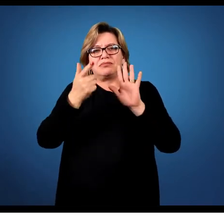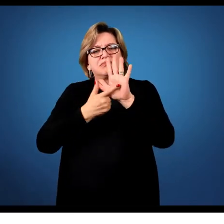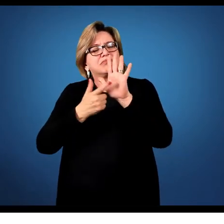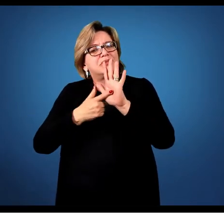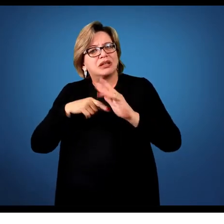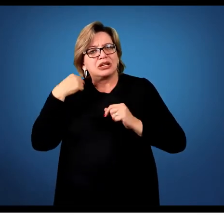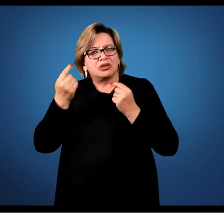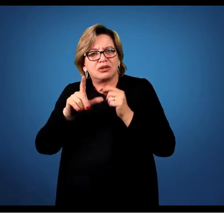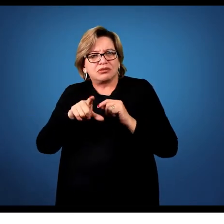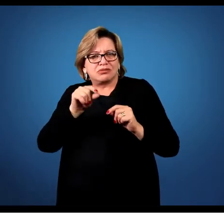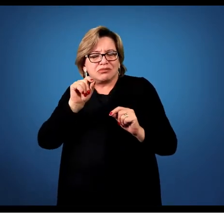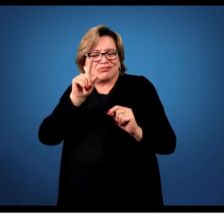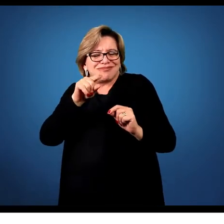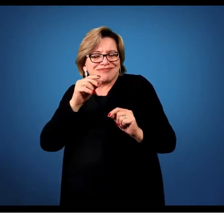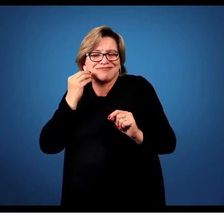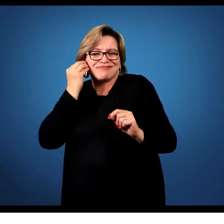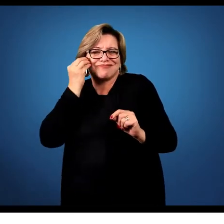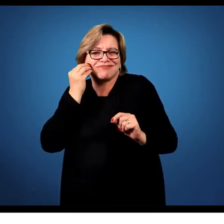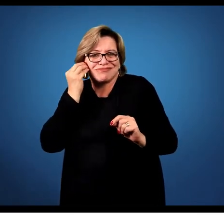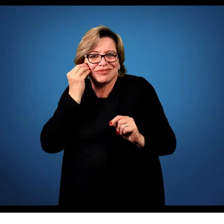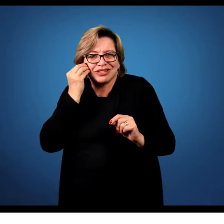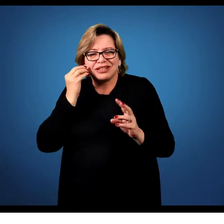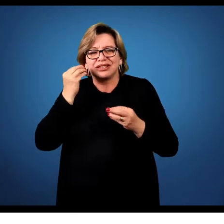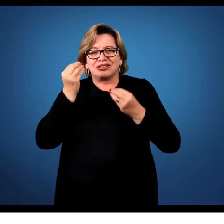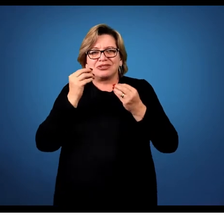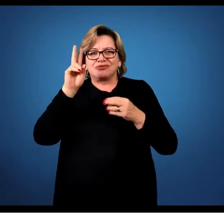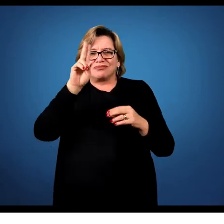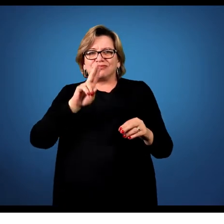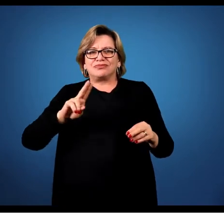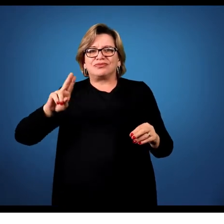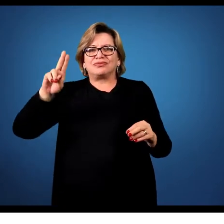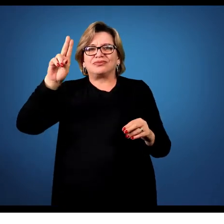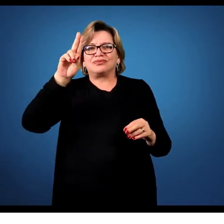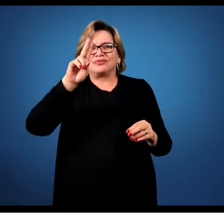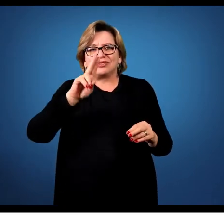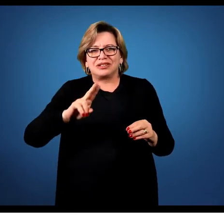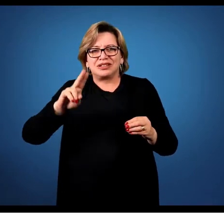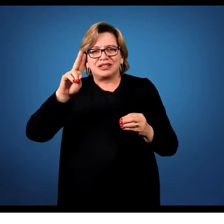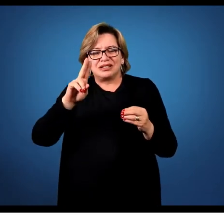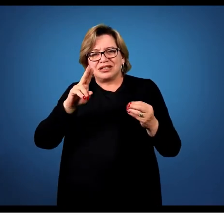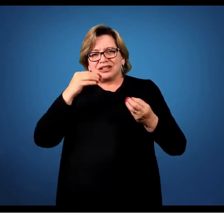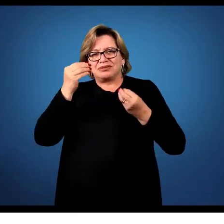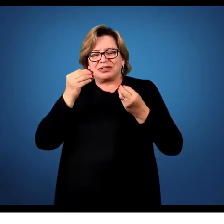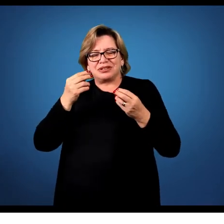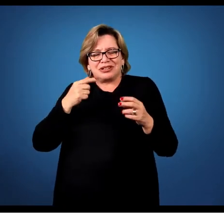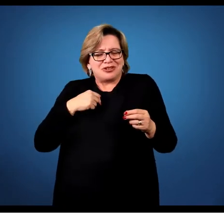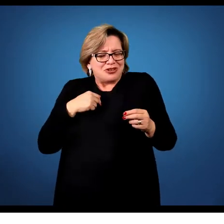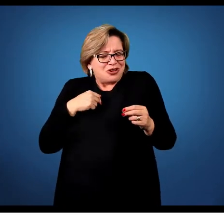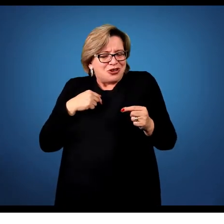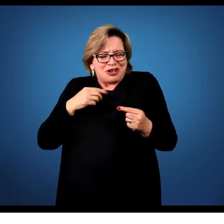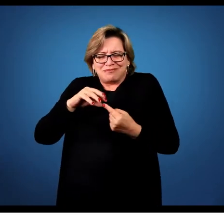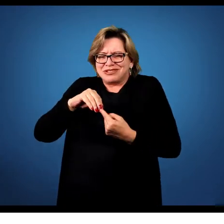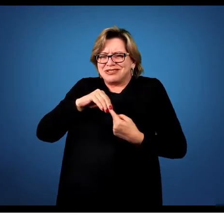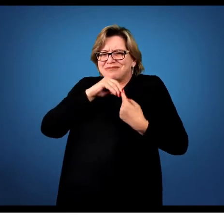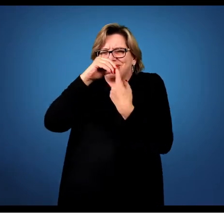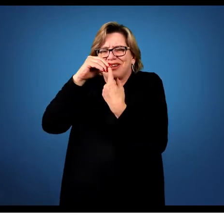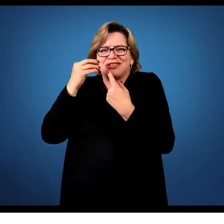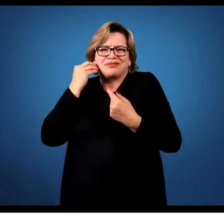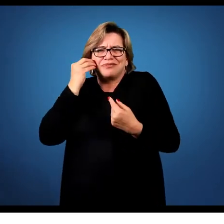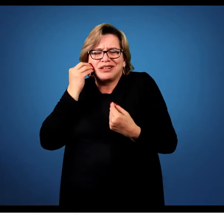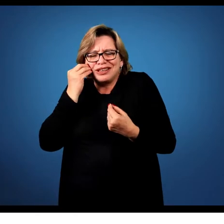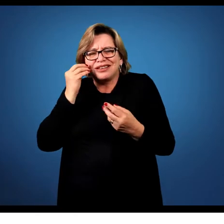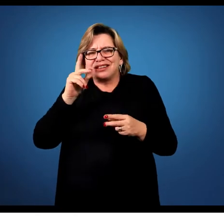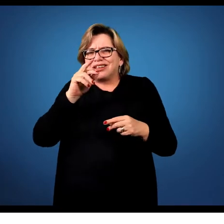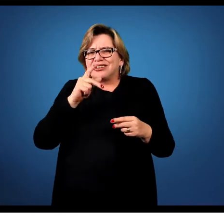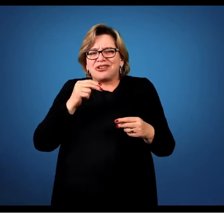a experiência. Você utiliza desse recurso, foi a viagem, foi o almoço. Ele não é um